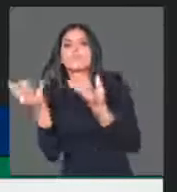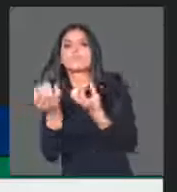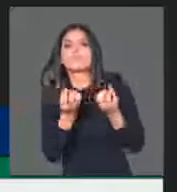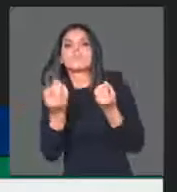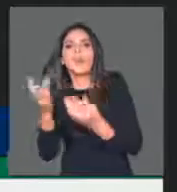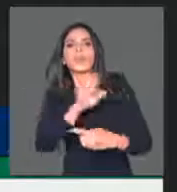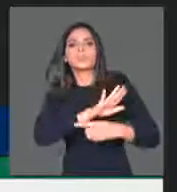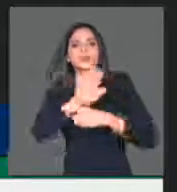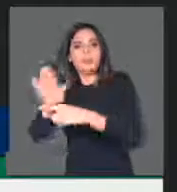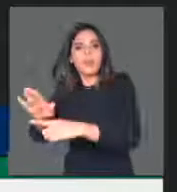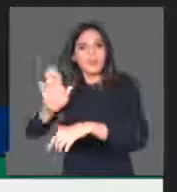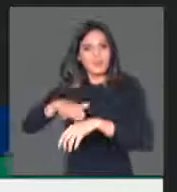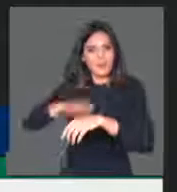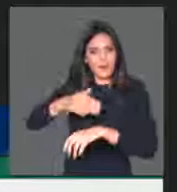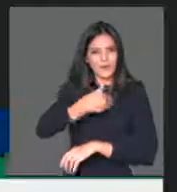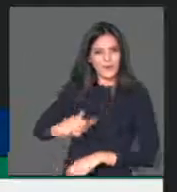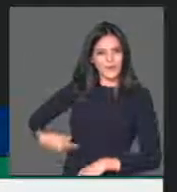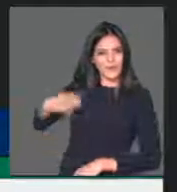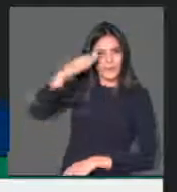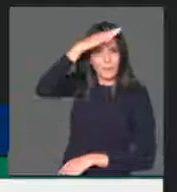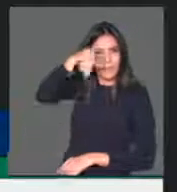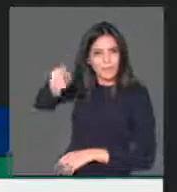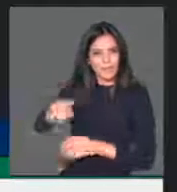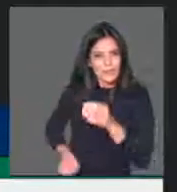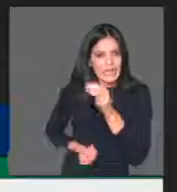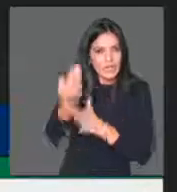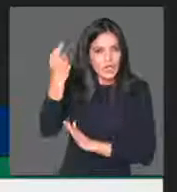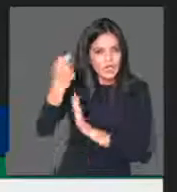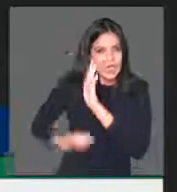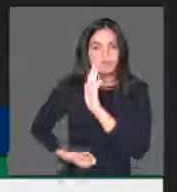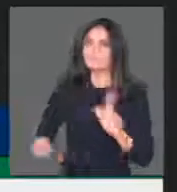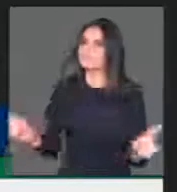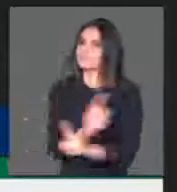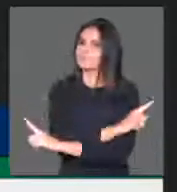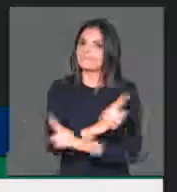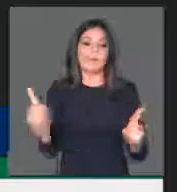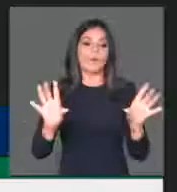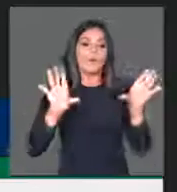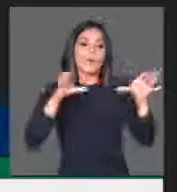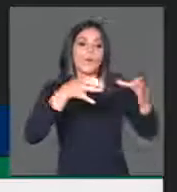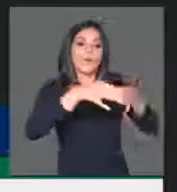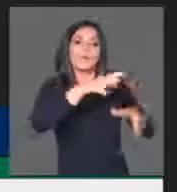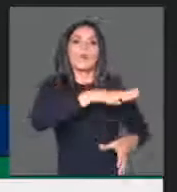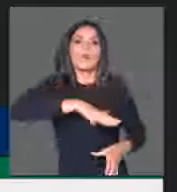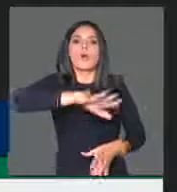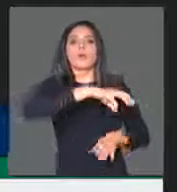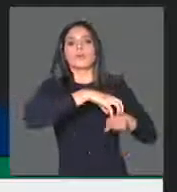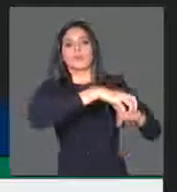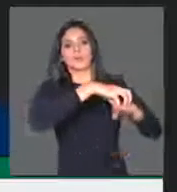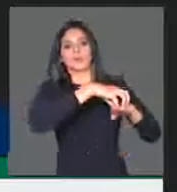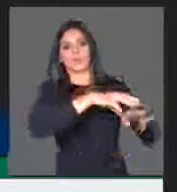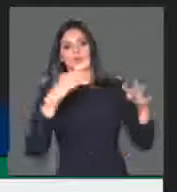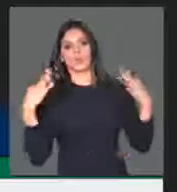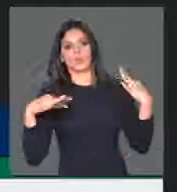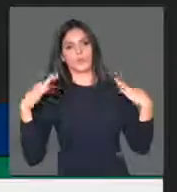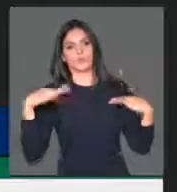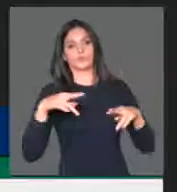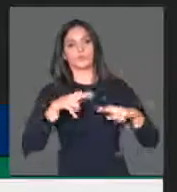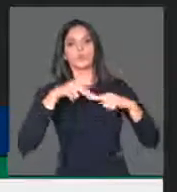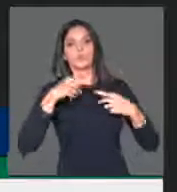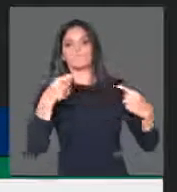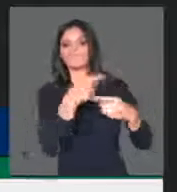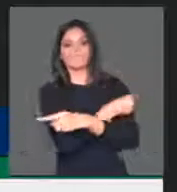governo Bolsonaro e sim do trade turístico brasileiro. Nós não concordamos com o destaque do PT